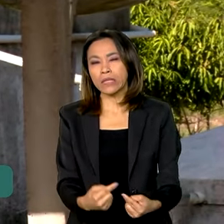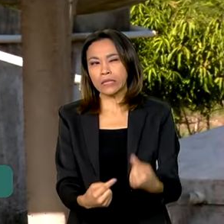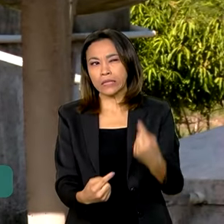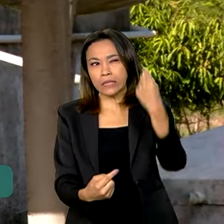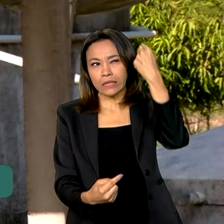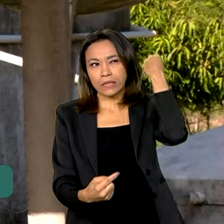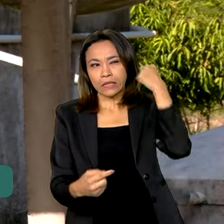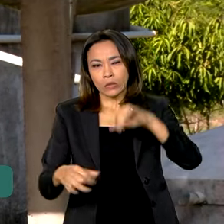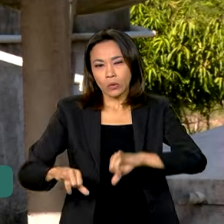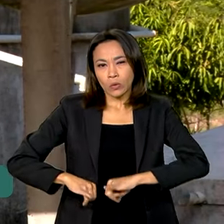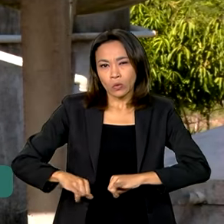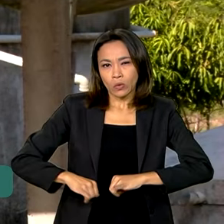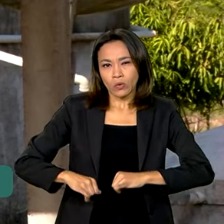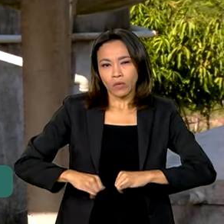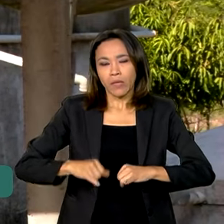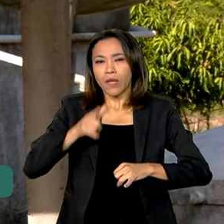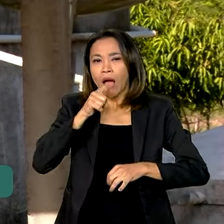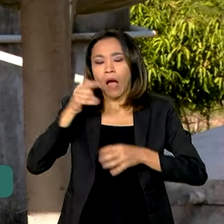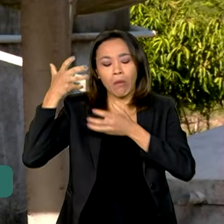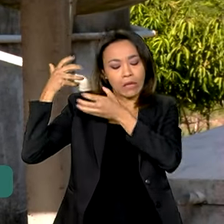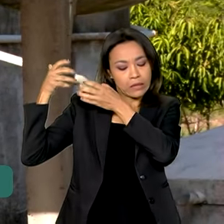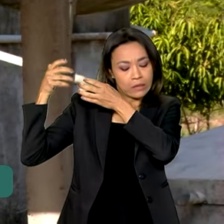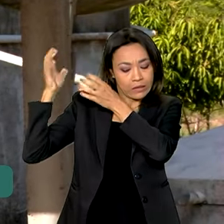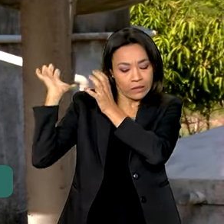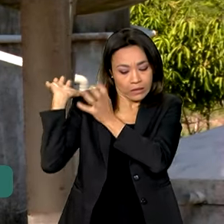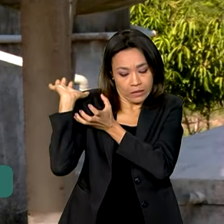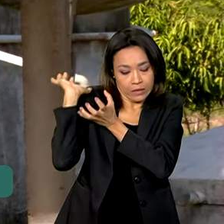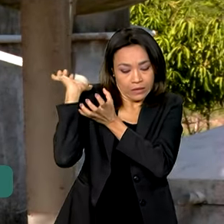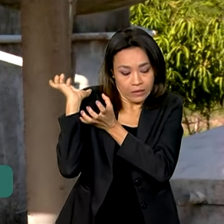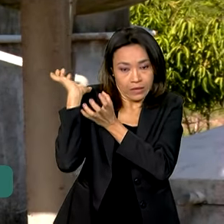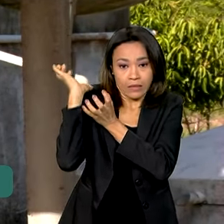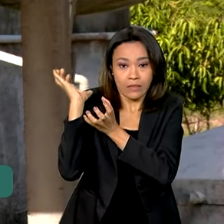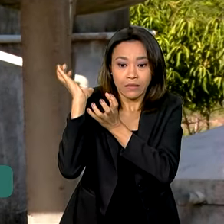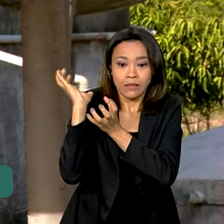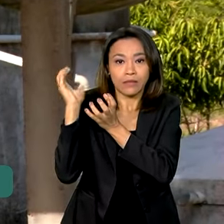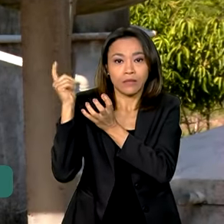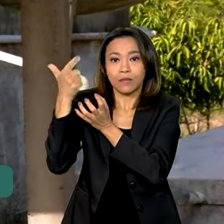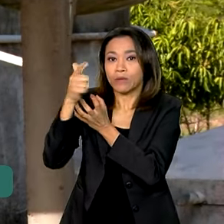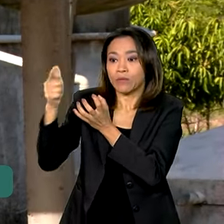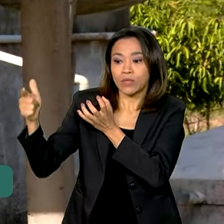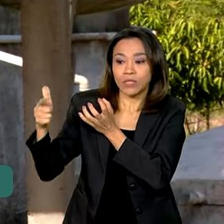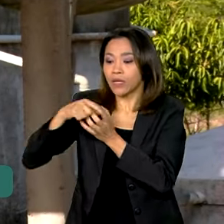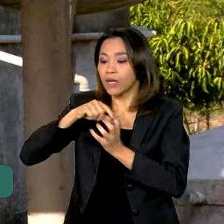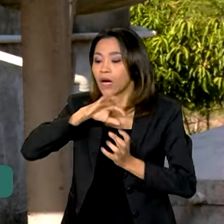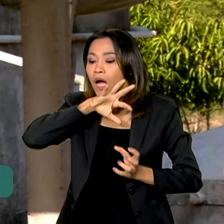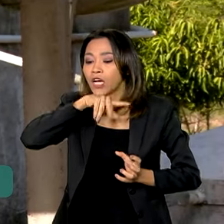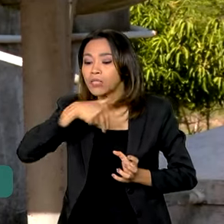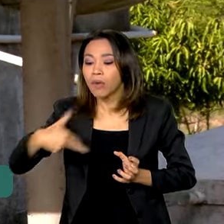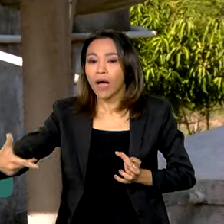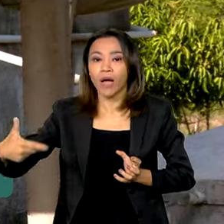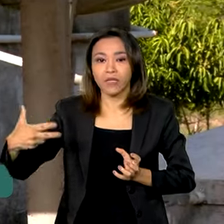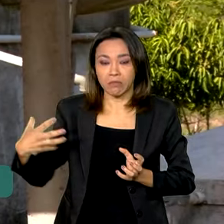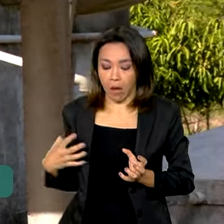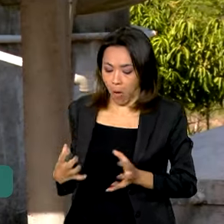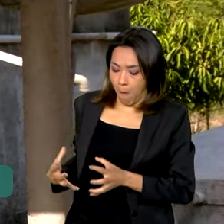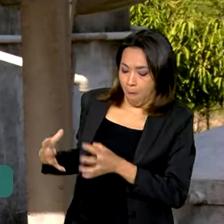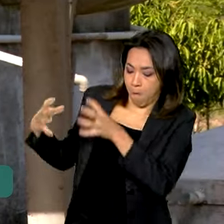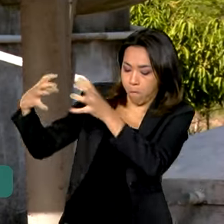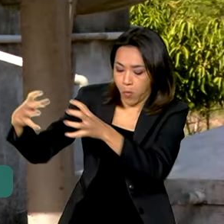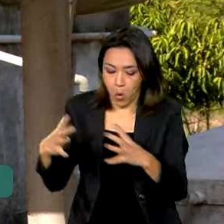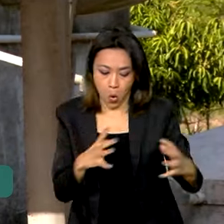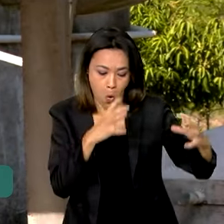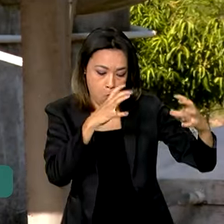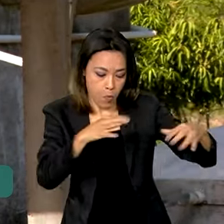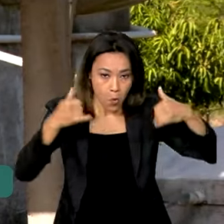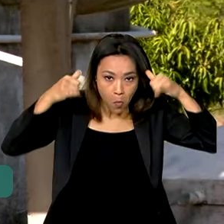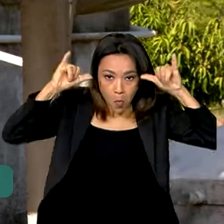A gente tinha que buscar água na cabeça. Quando não tinha os animais para buscar no carro de boi, a gente tinha que buscar